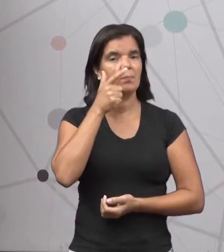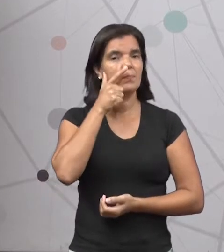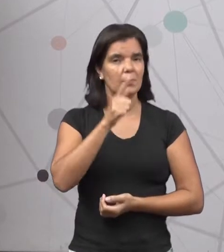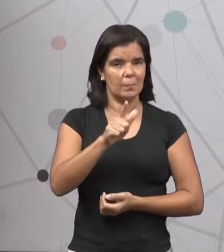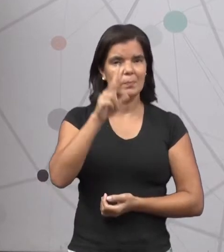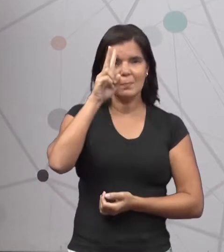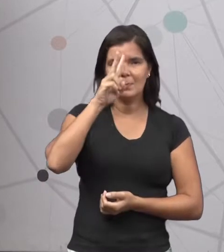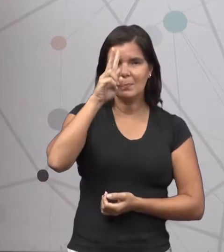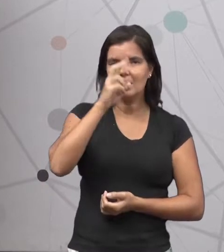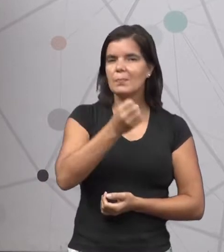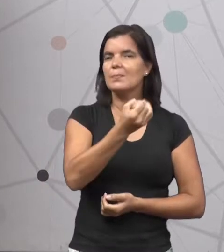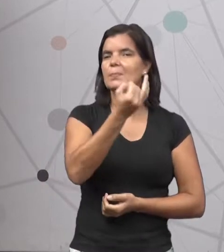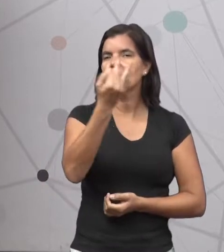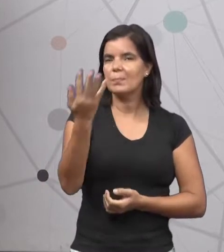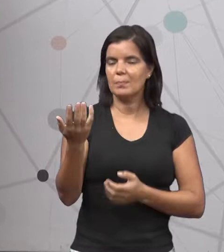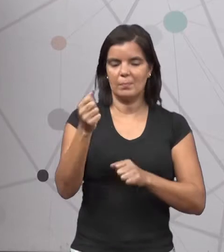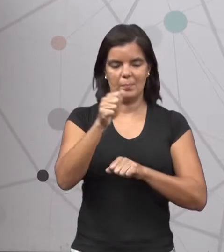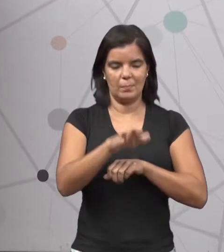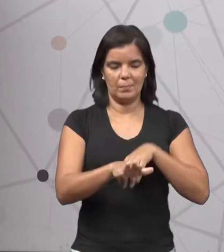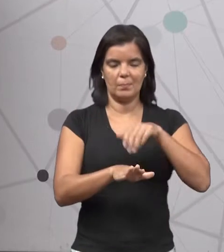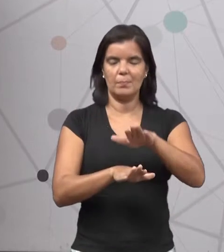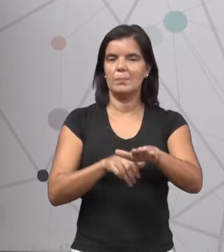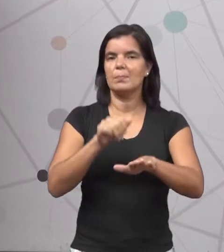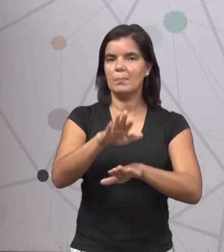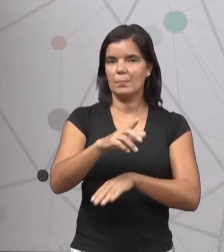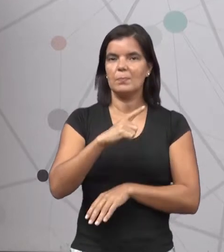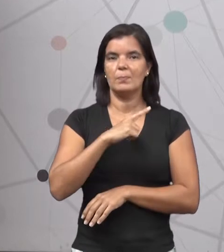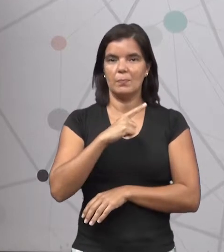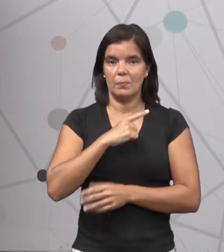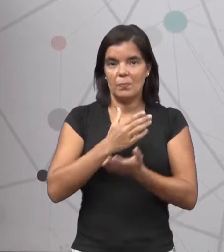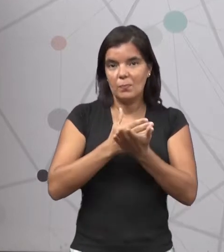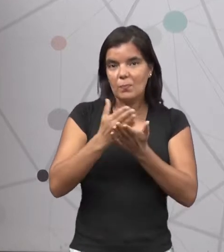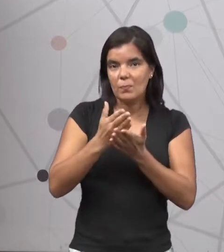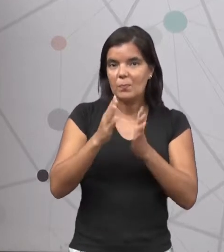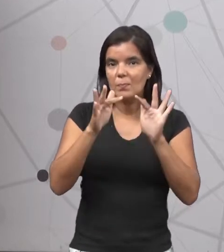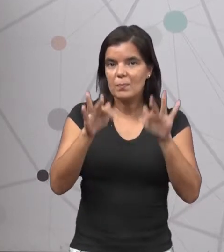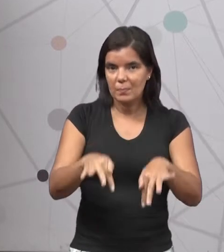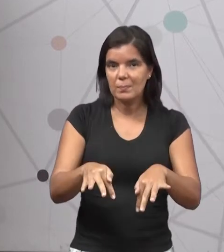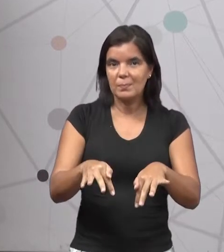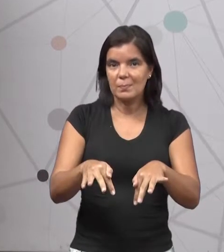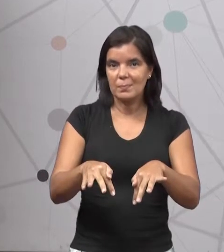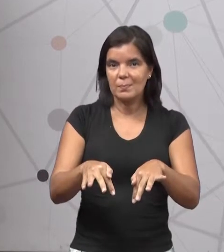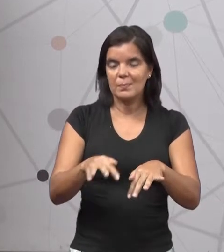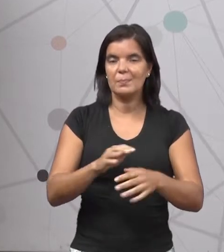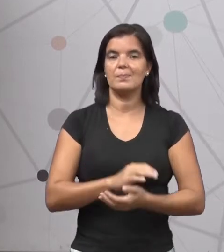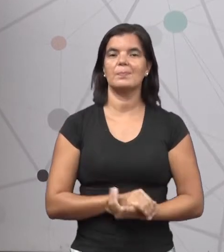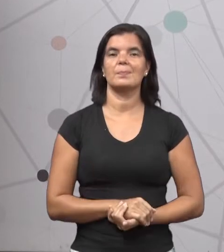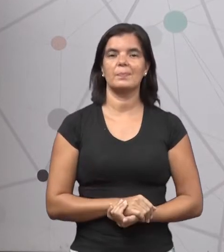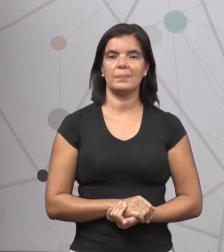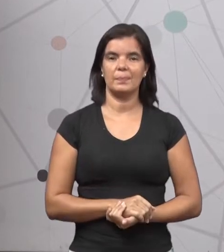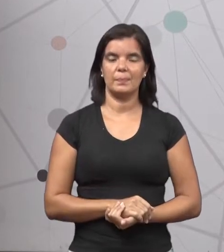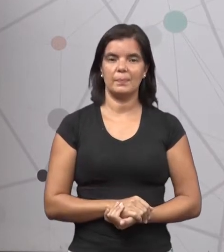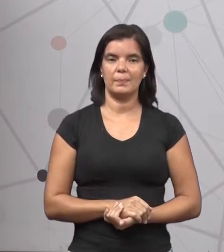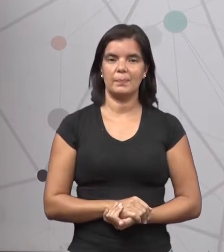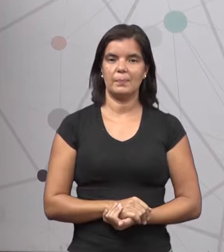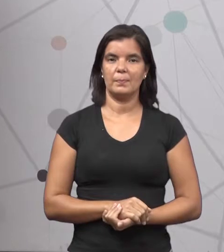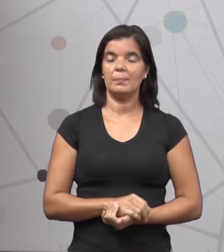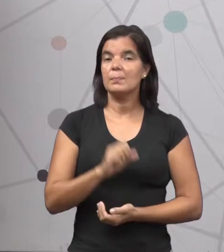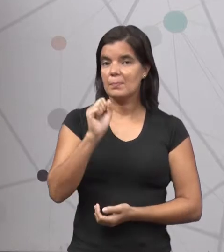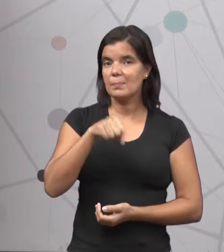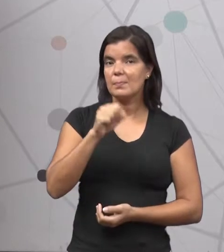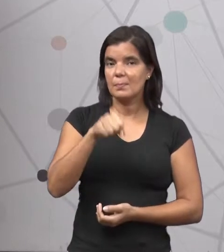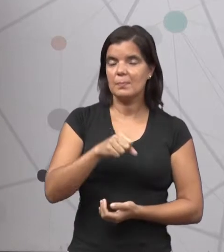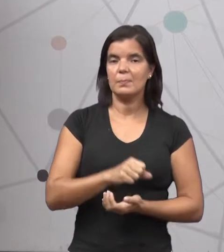lembrar quantos passos a lebre deu do início ao fim da pista? Sim,